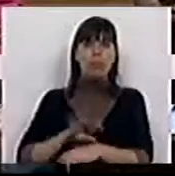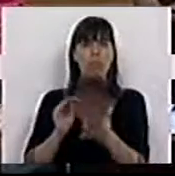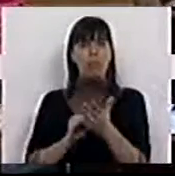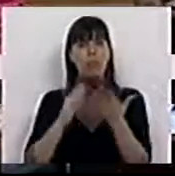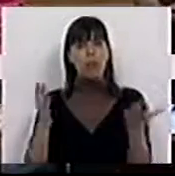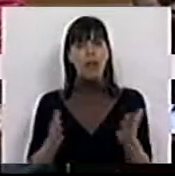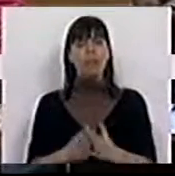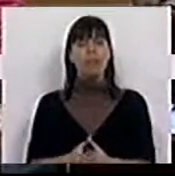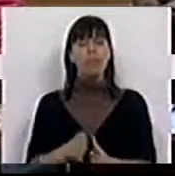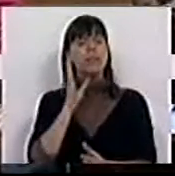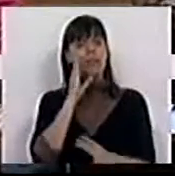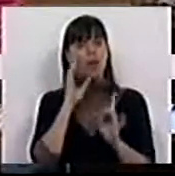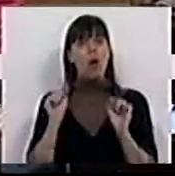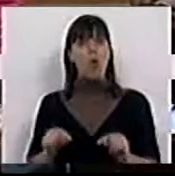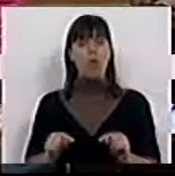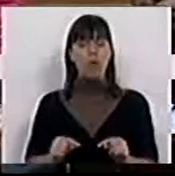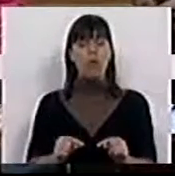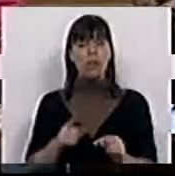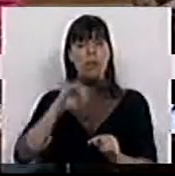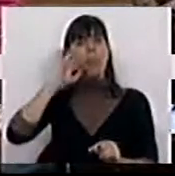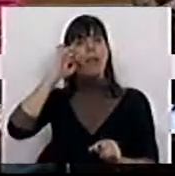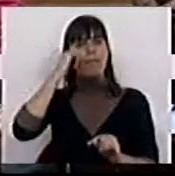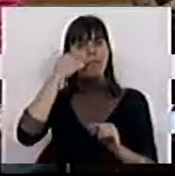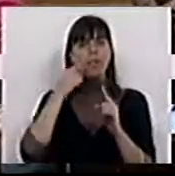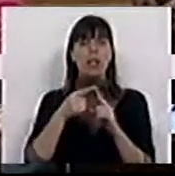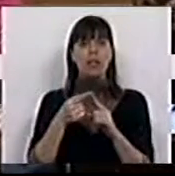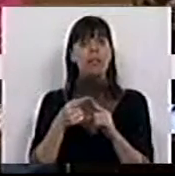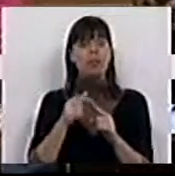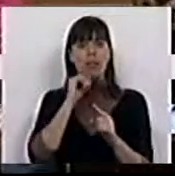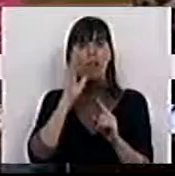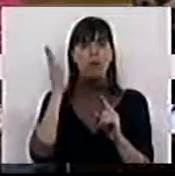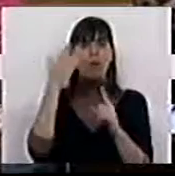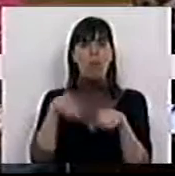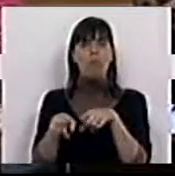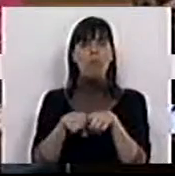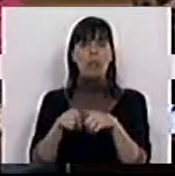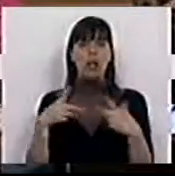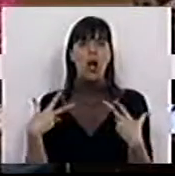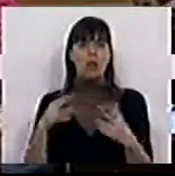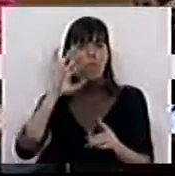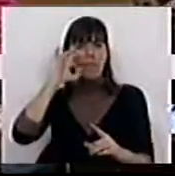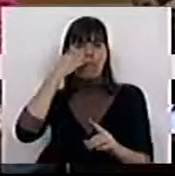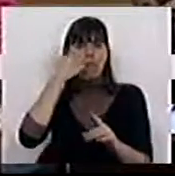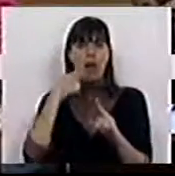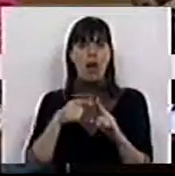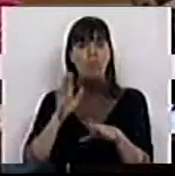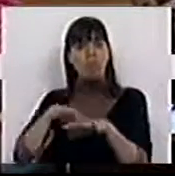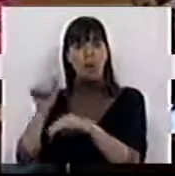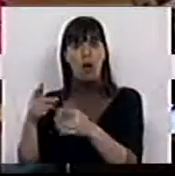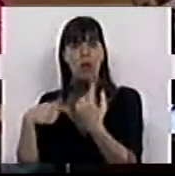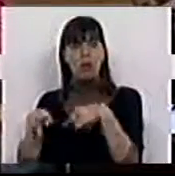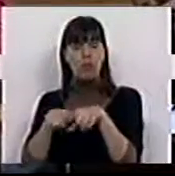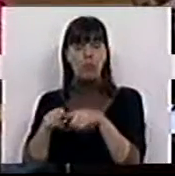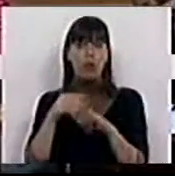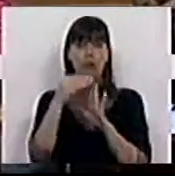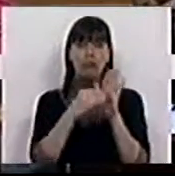e se sabe hoje que elas são vítimas privilegiadas das políticas de austeridade. Isso mesmo está